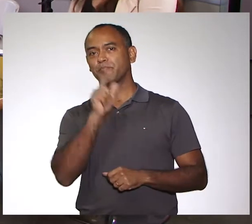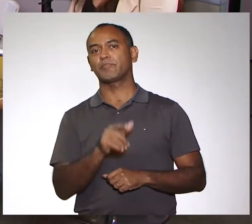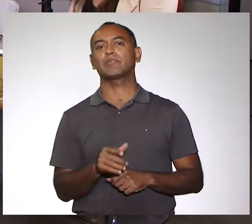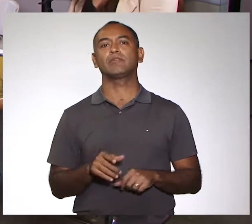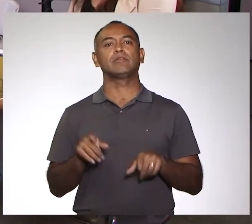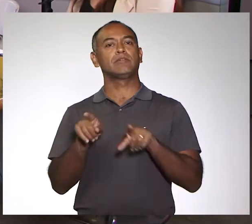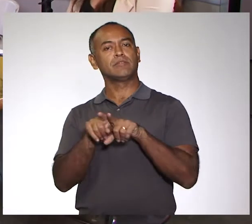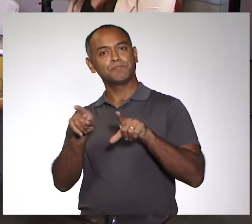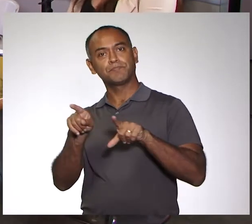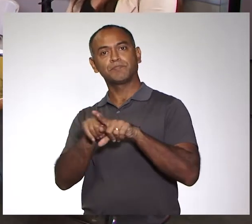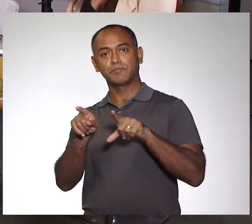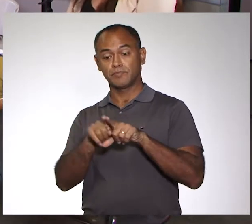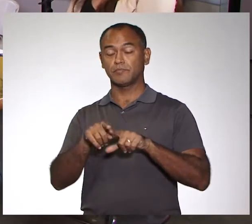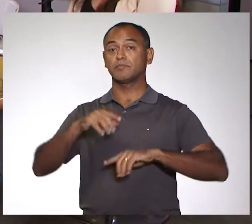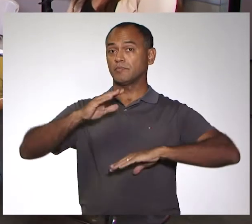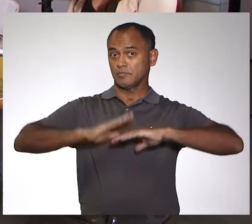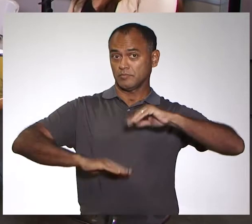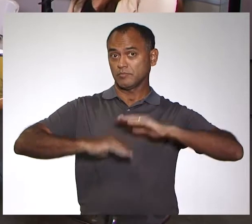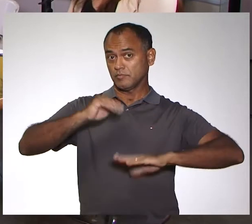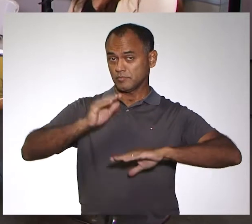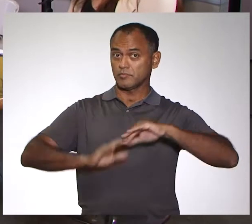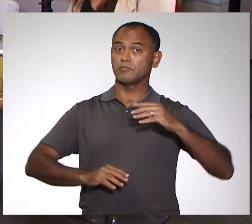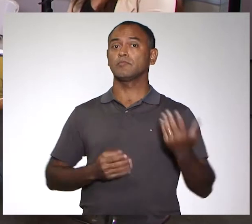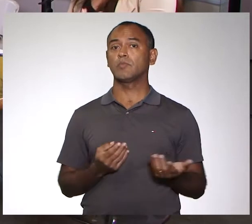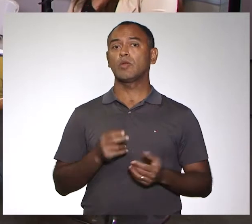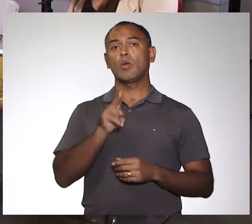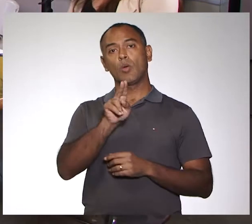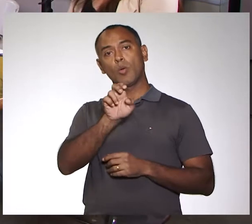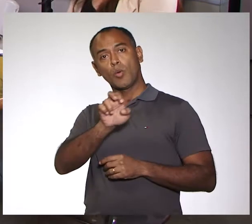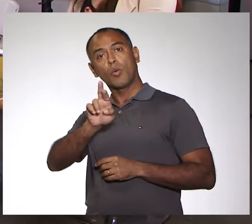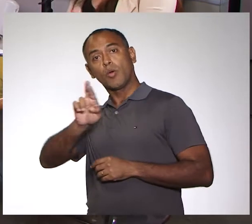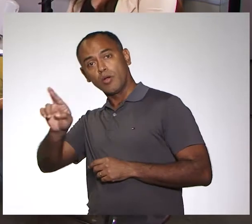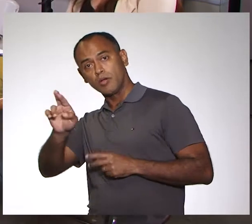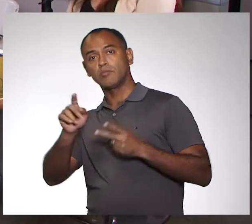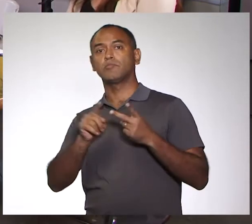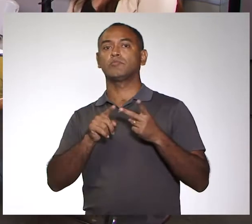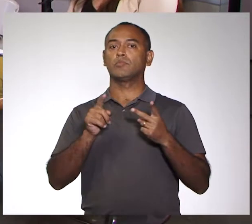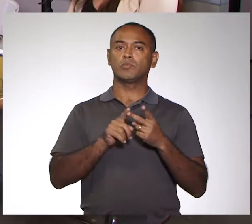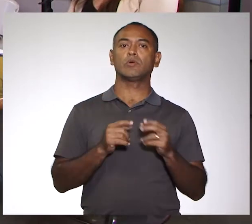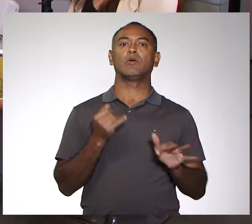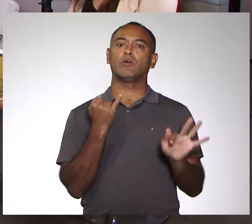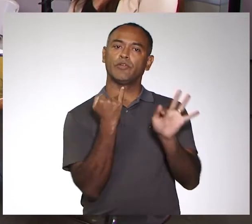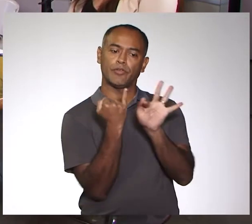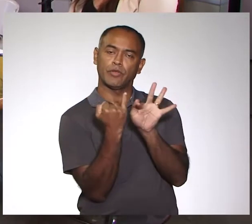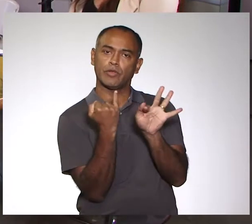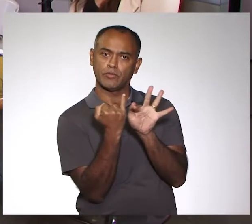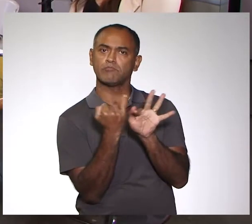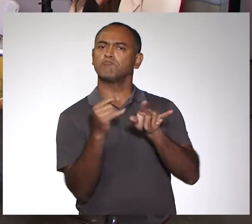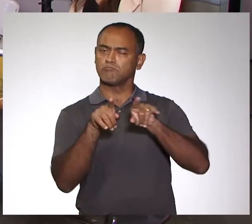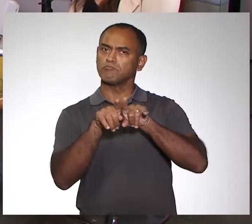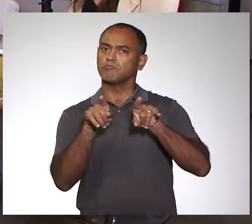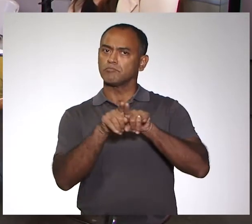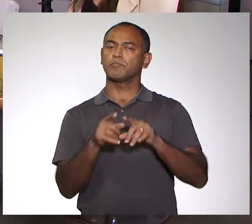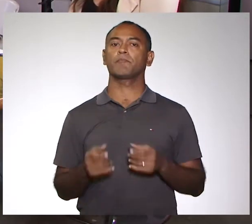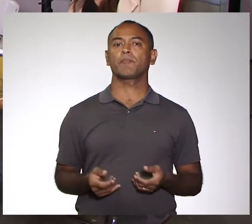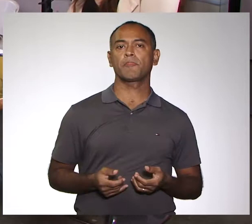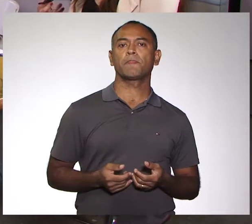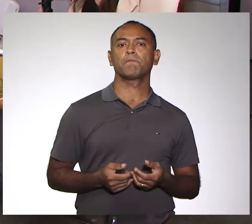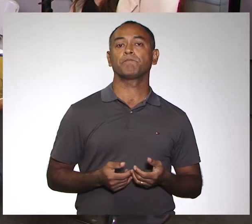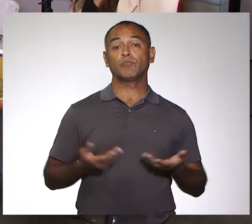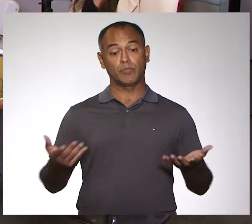nós tivemos profissionais de outras universidades, da UER e também do Instituto Federal. E